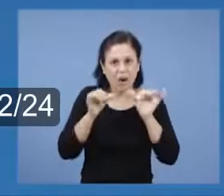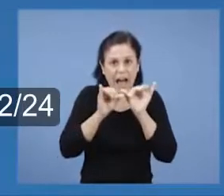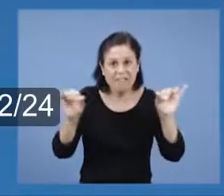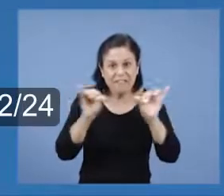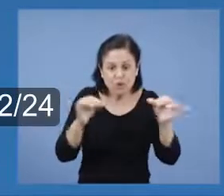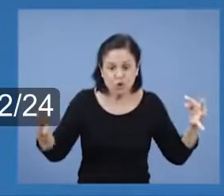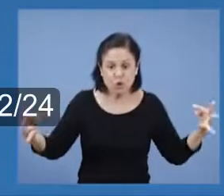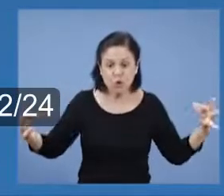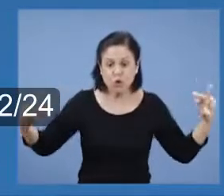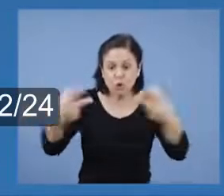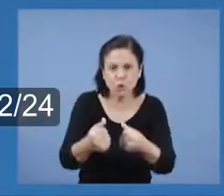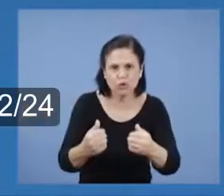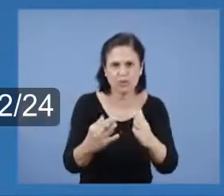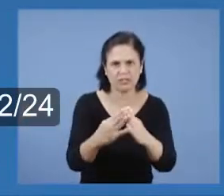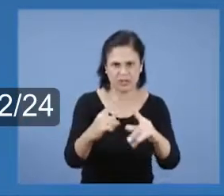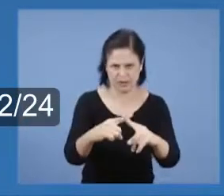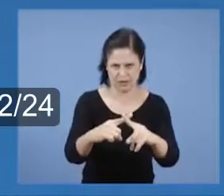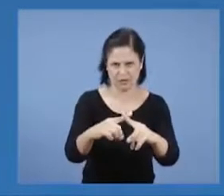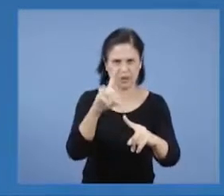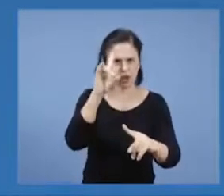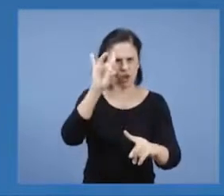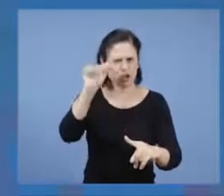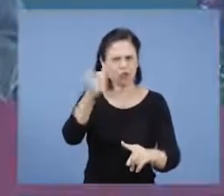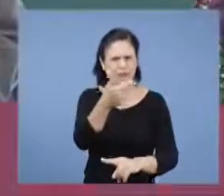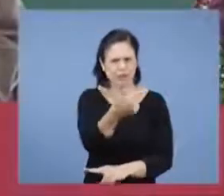Sem exceção. Dia 24.